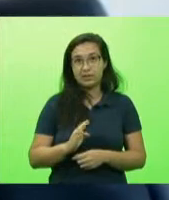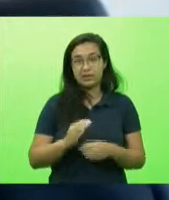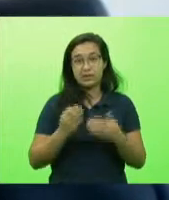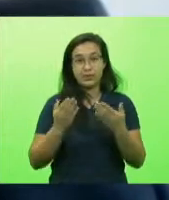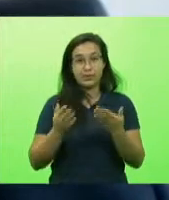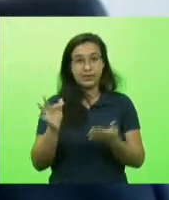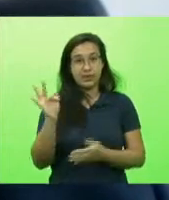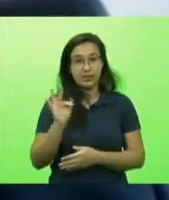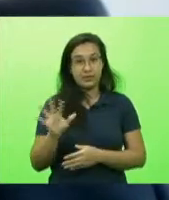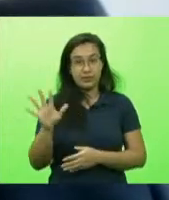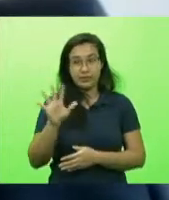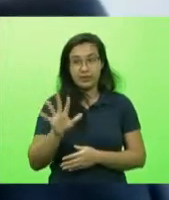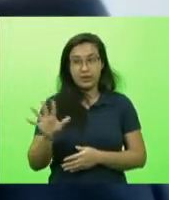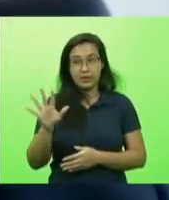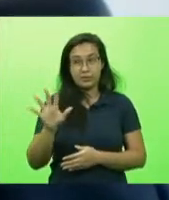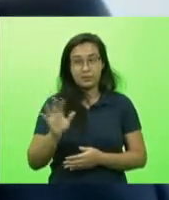federal